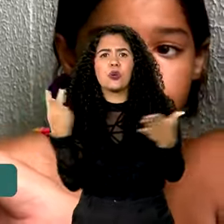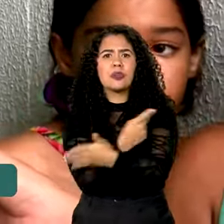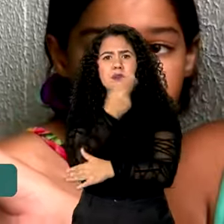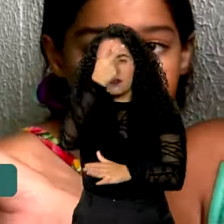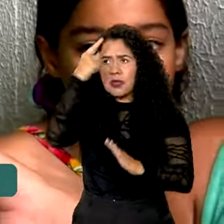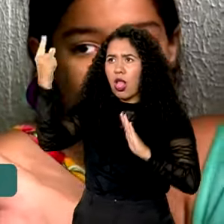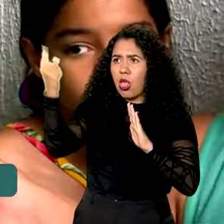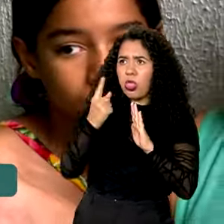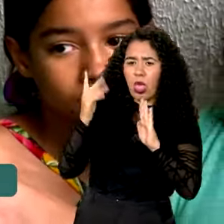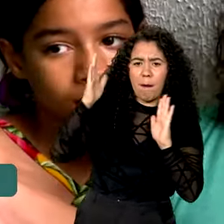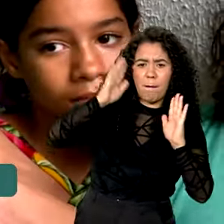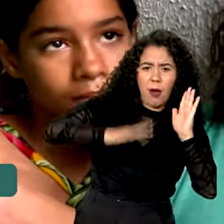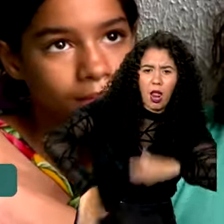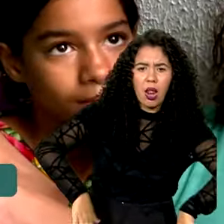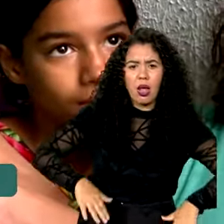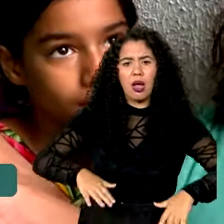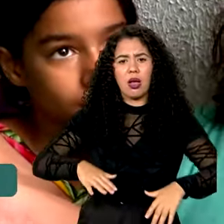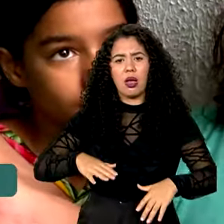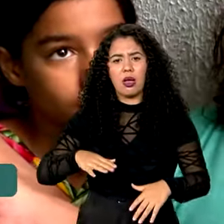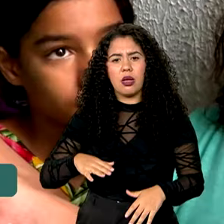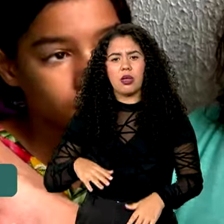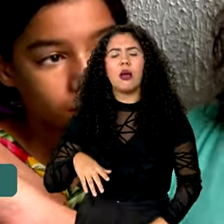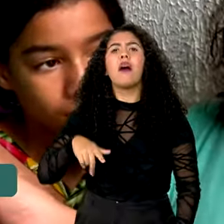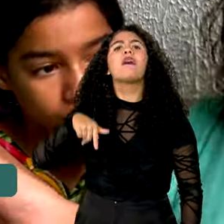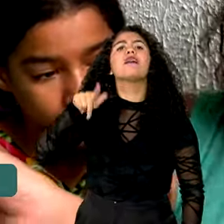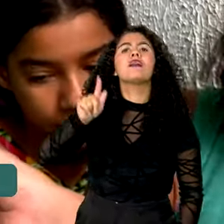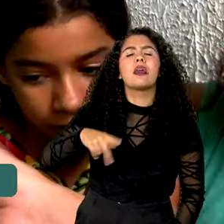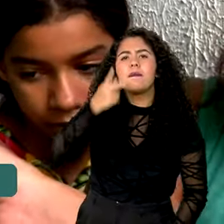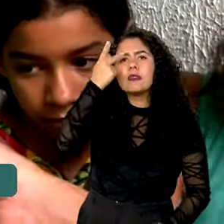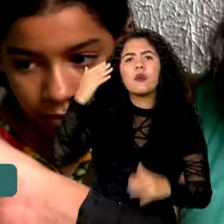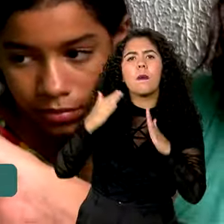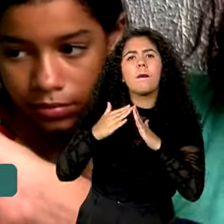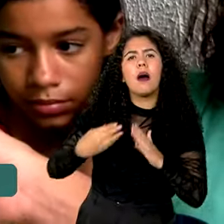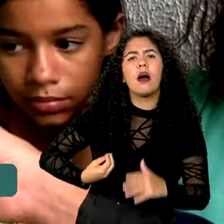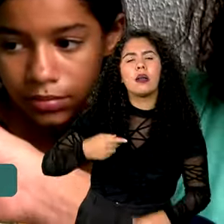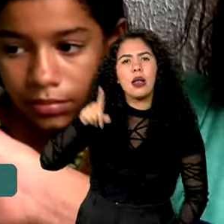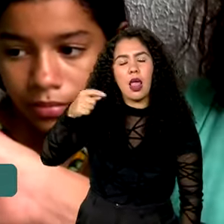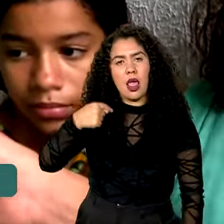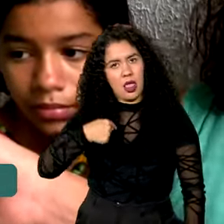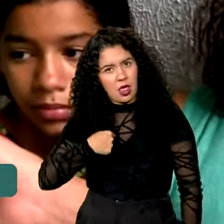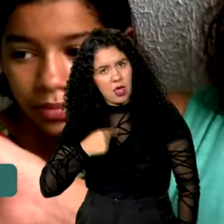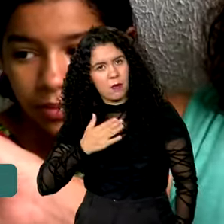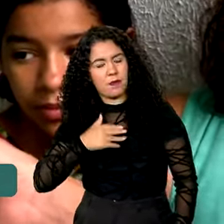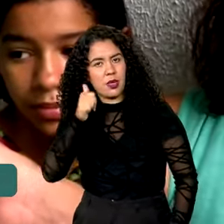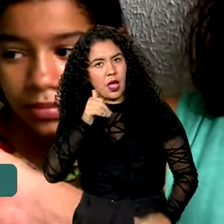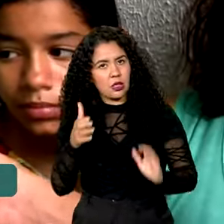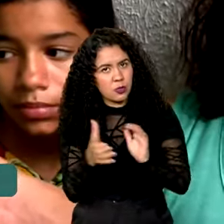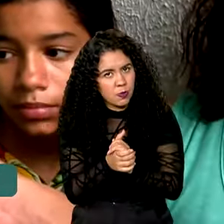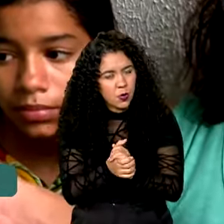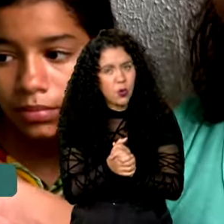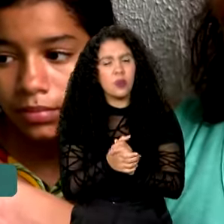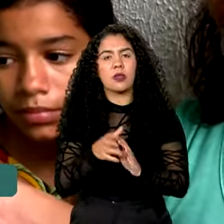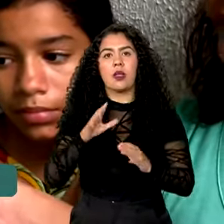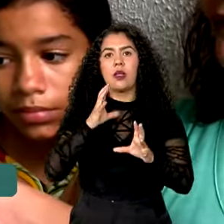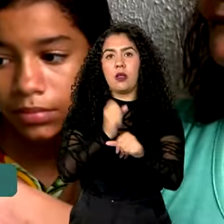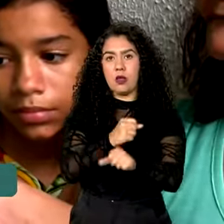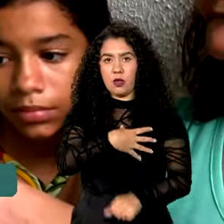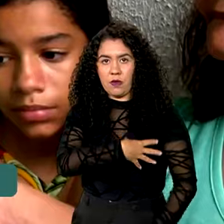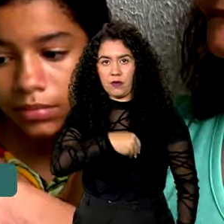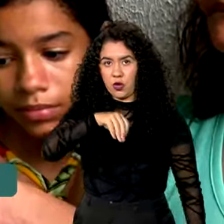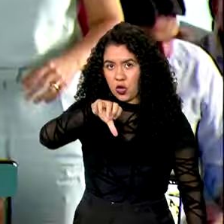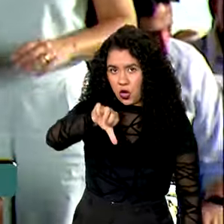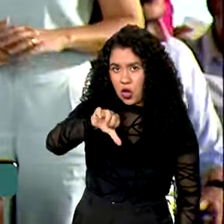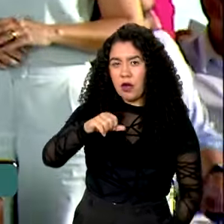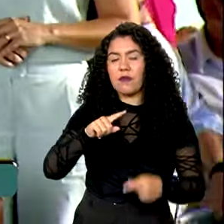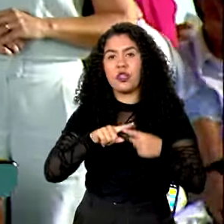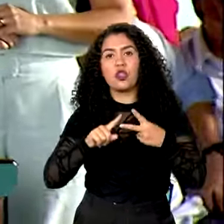todo mundo dentro da moradia. Morreu todo mundo. Quem é que mora lá hoje em dia? Moro eu, minha esposa, meus nove filhos e mais meus